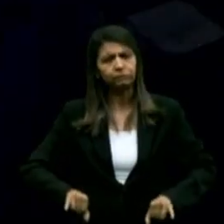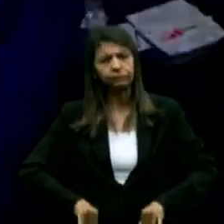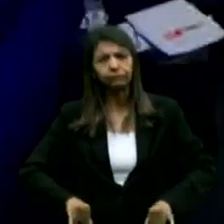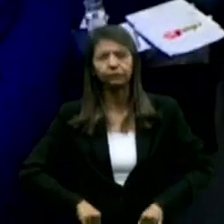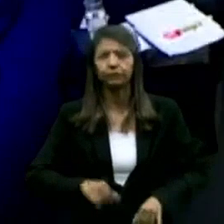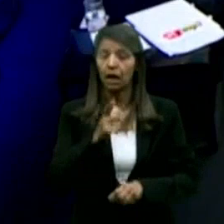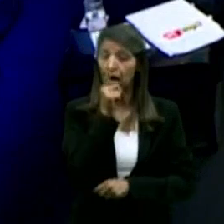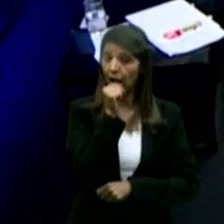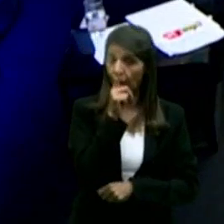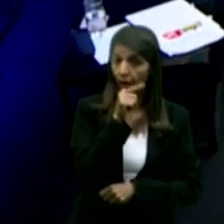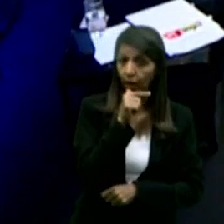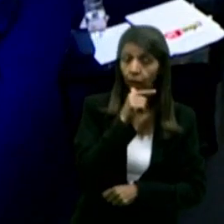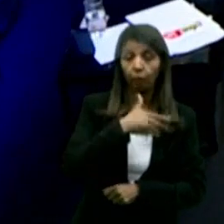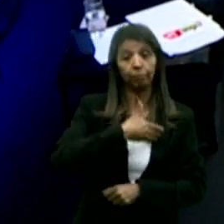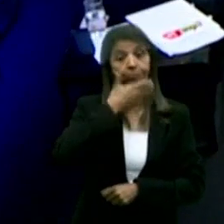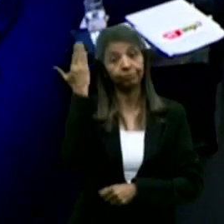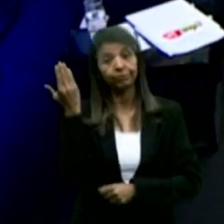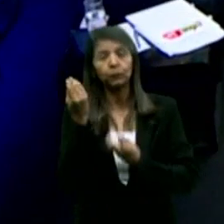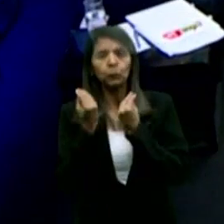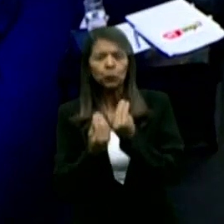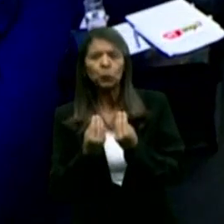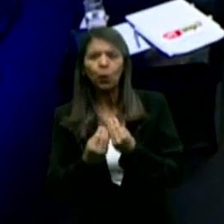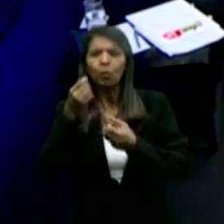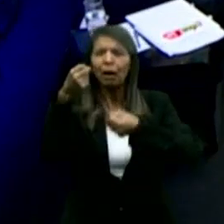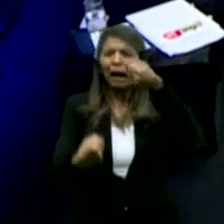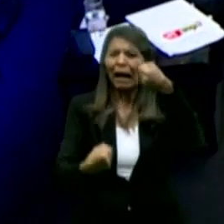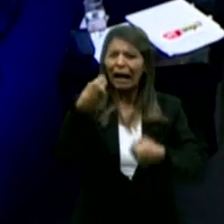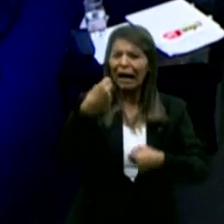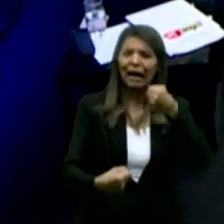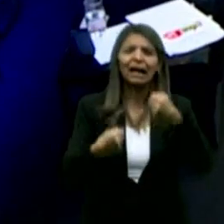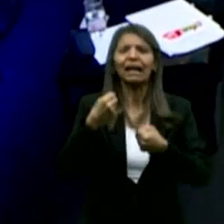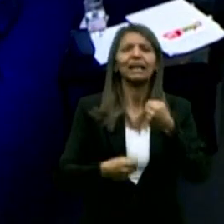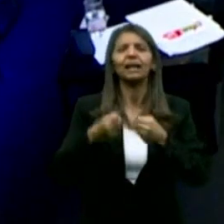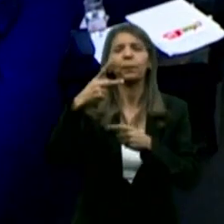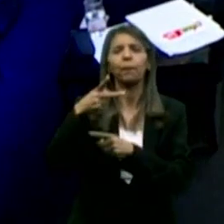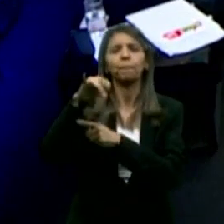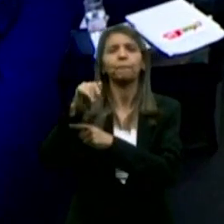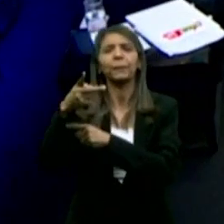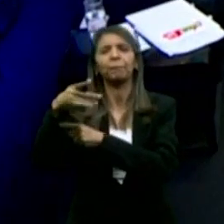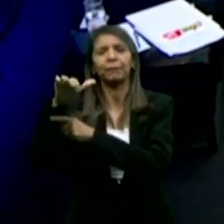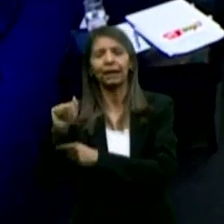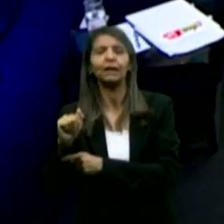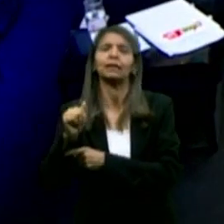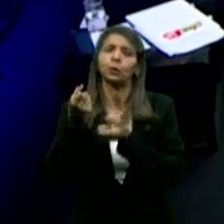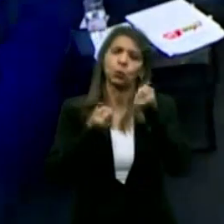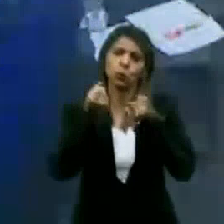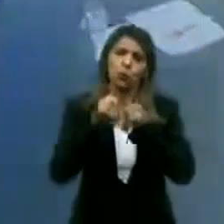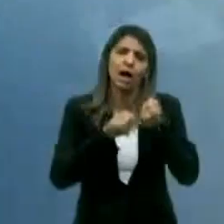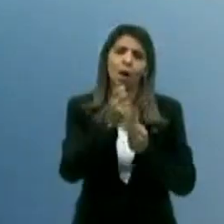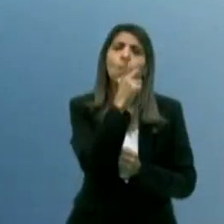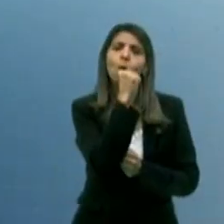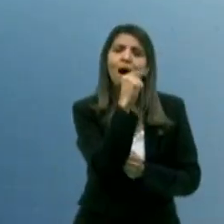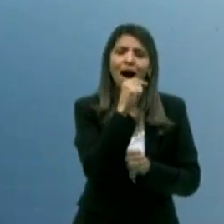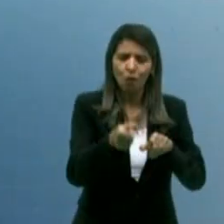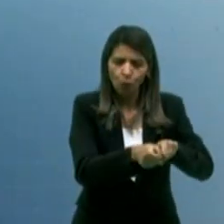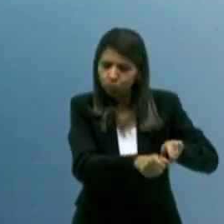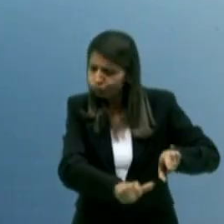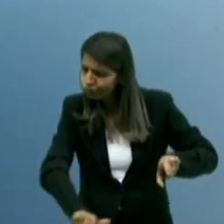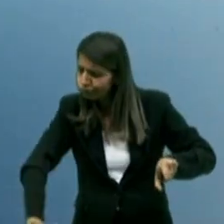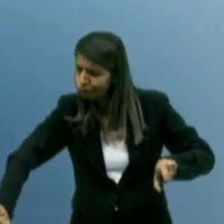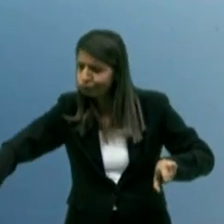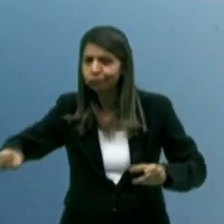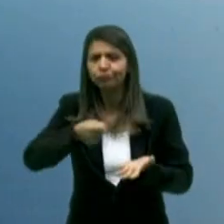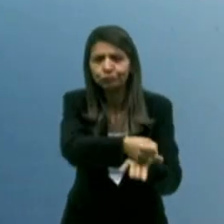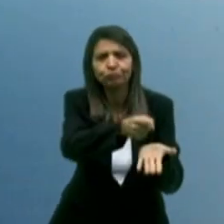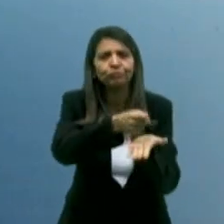Só o sistema de carros-pipas não é suficiente para atender essa população. Nós acreditamos que nós